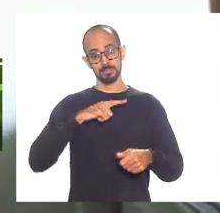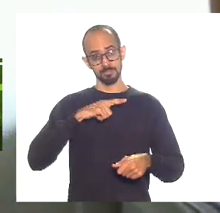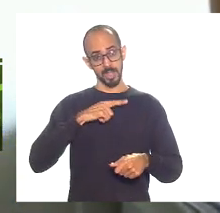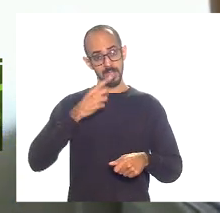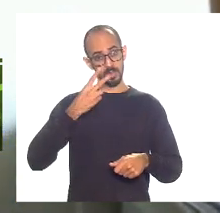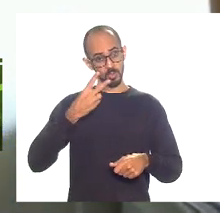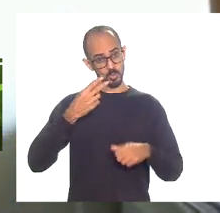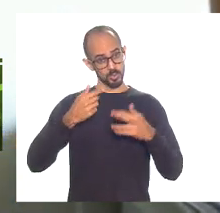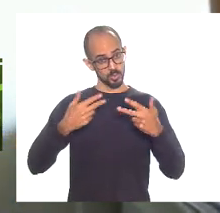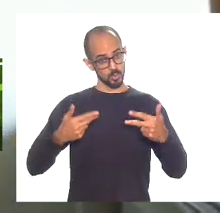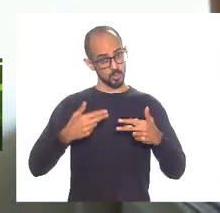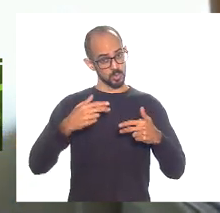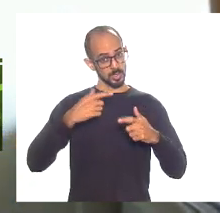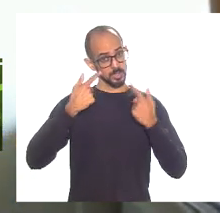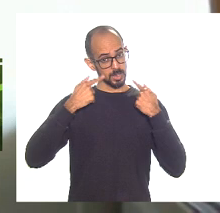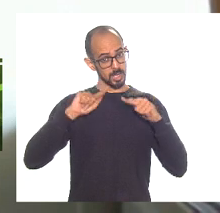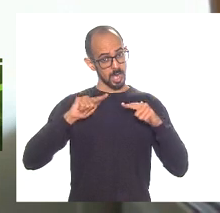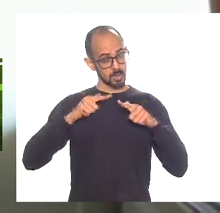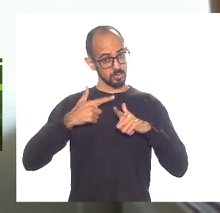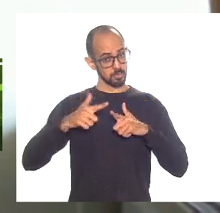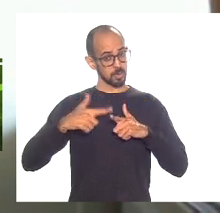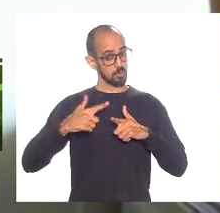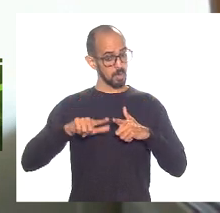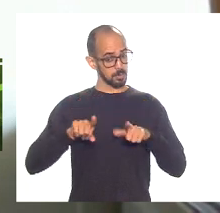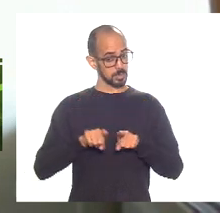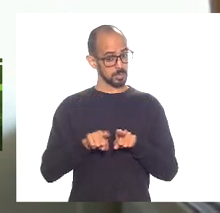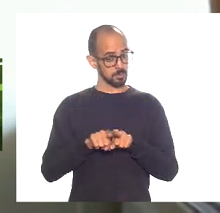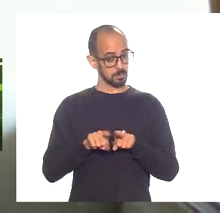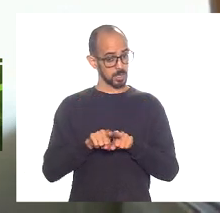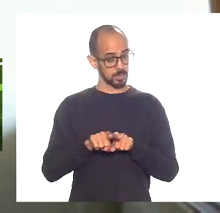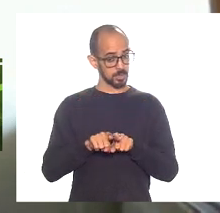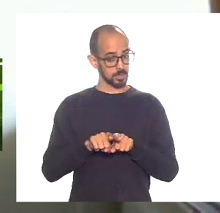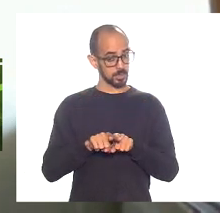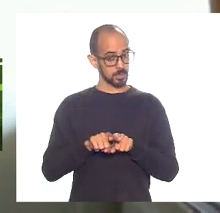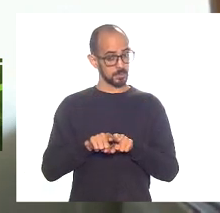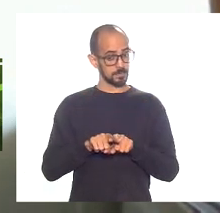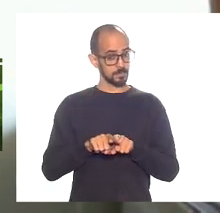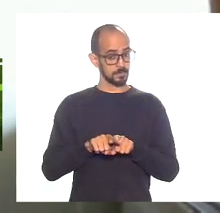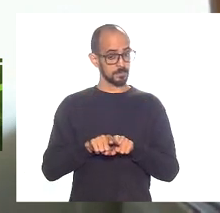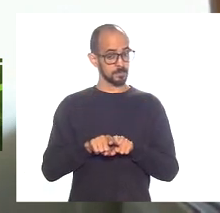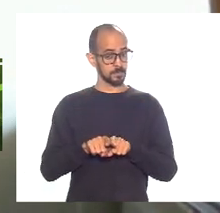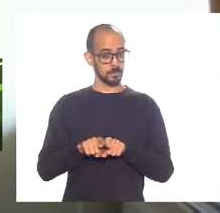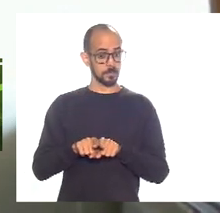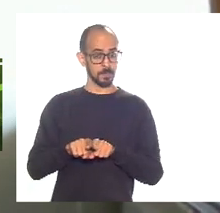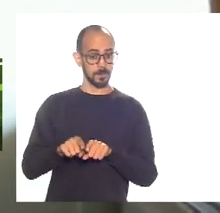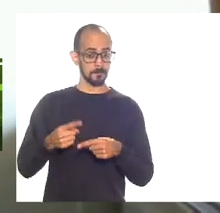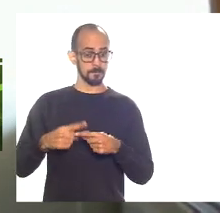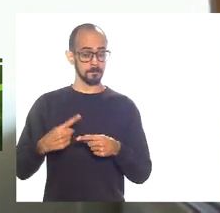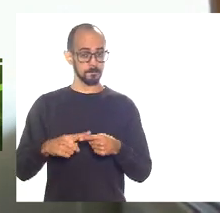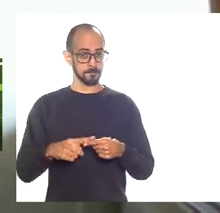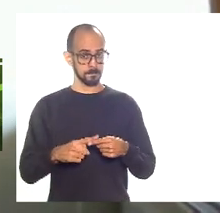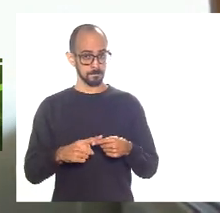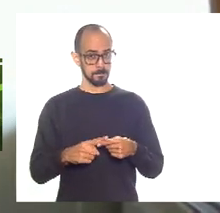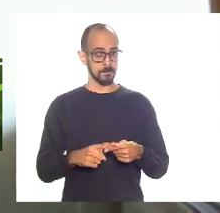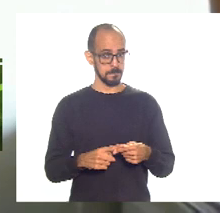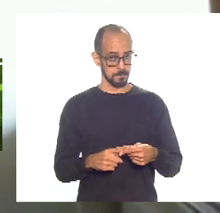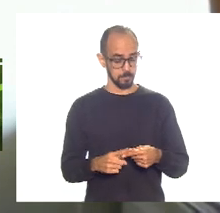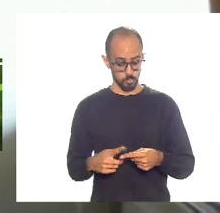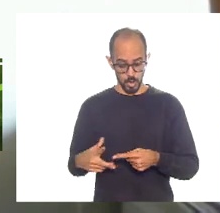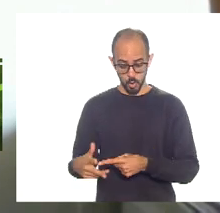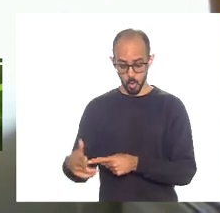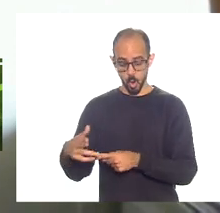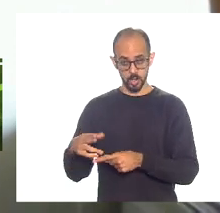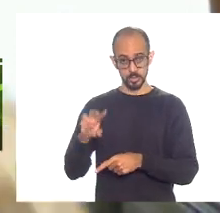graves problemas veja só é porque você corta corta o triênio